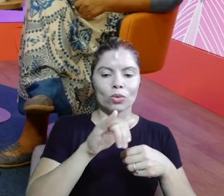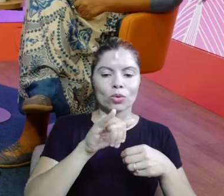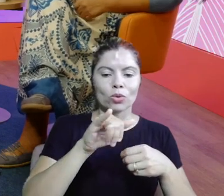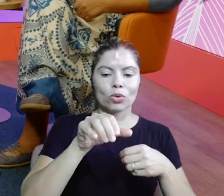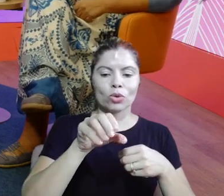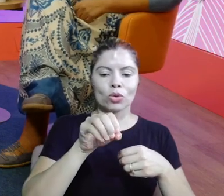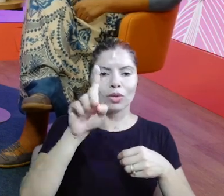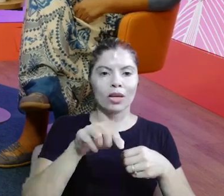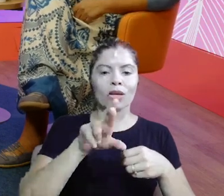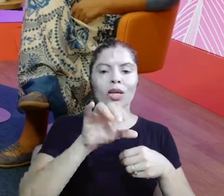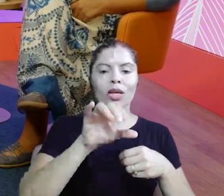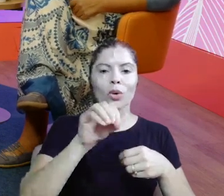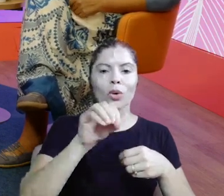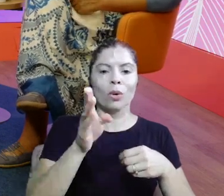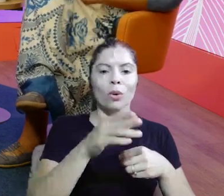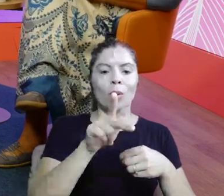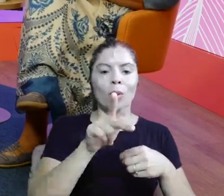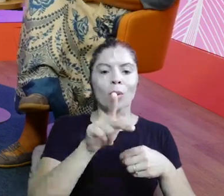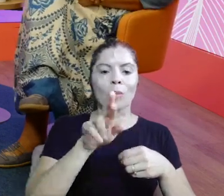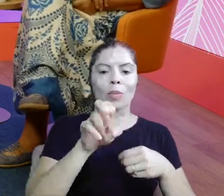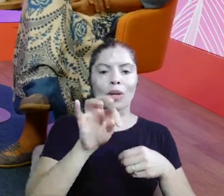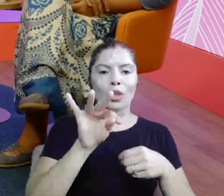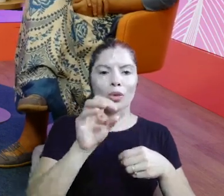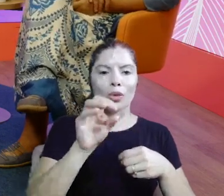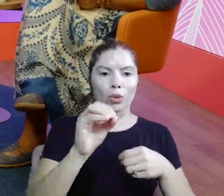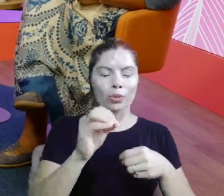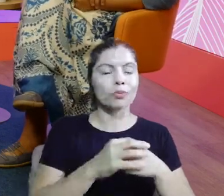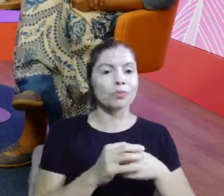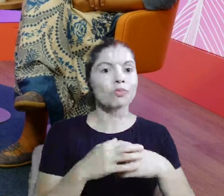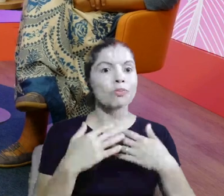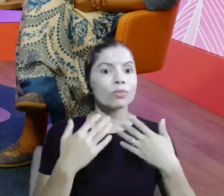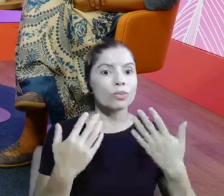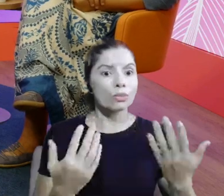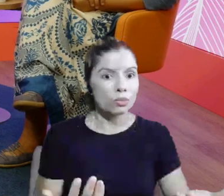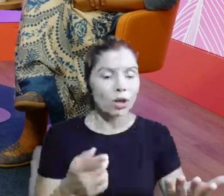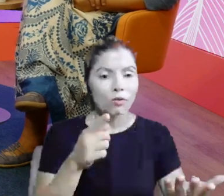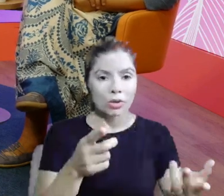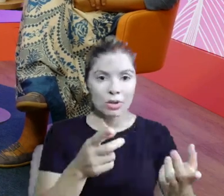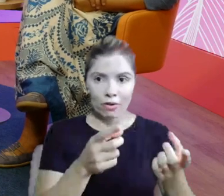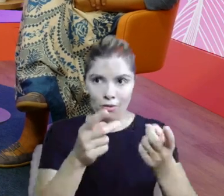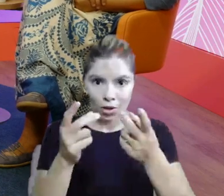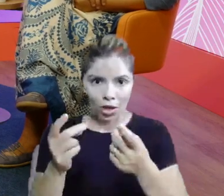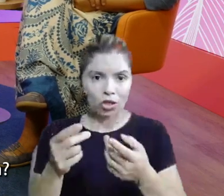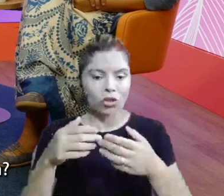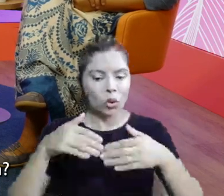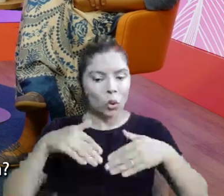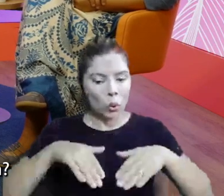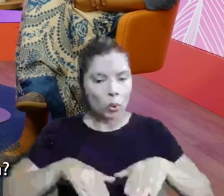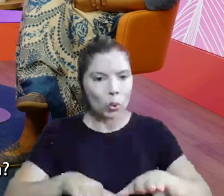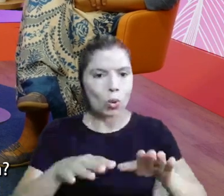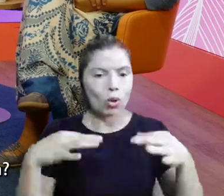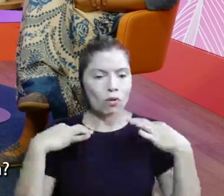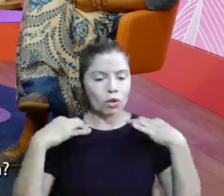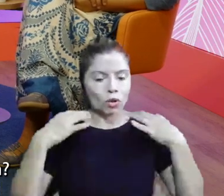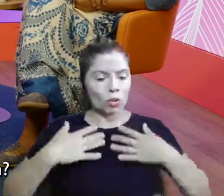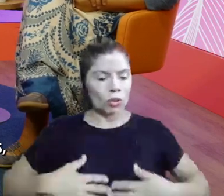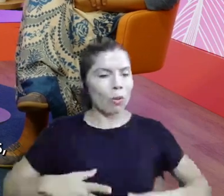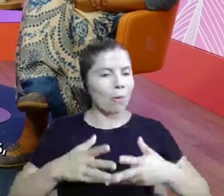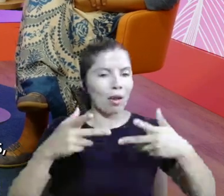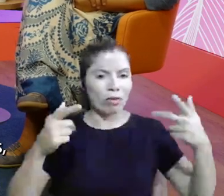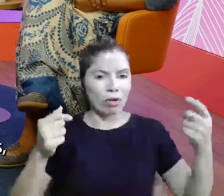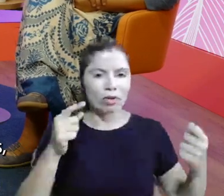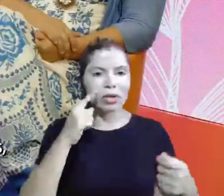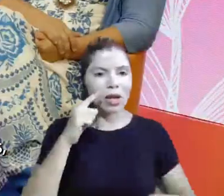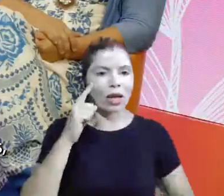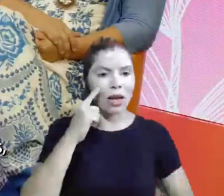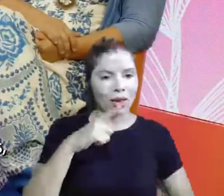faz para essas mulheres, além de comercializar os vestidos maravilhosos que a gente te segue lá no Instagram.